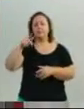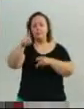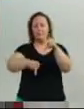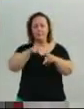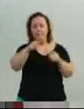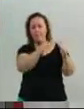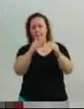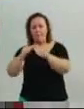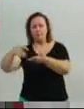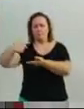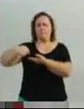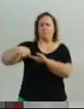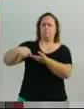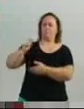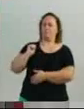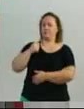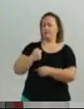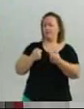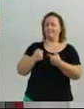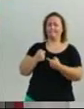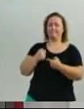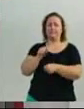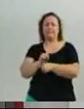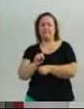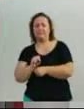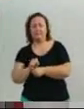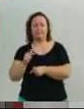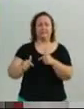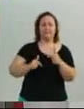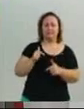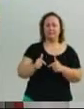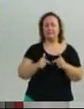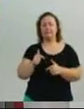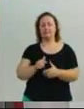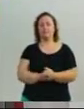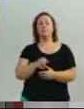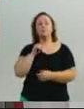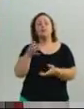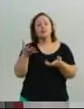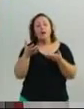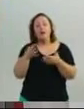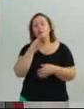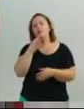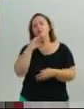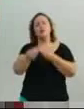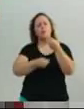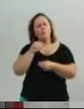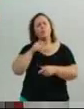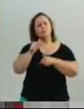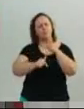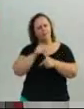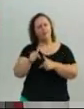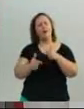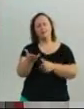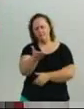a conclusão daquela obra. Então ele tem feito um trabalho na medida do possível e quem quiser realmente conhecer o trabalho do Luciano, eu levo lá no rancho